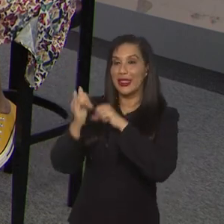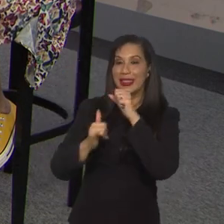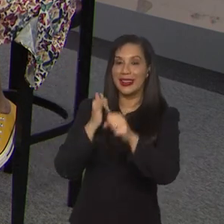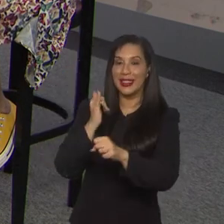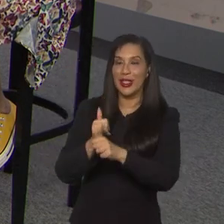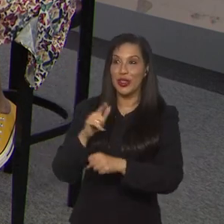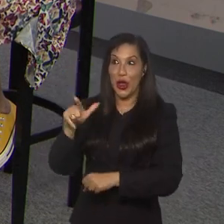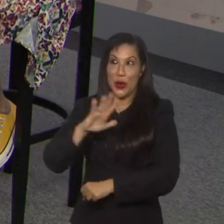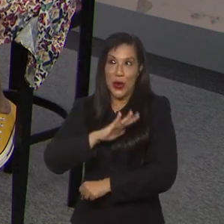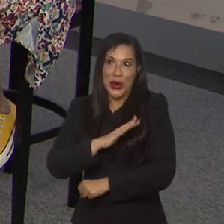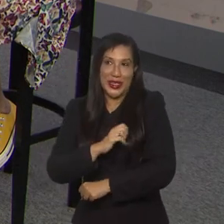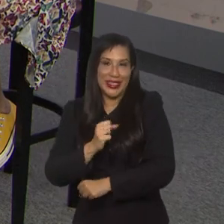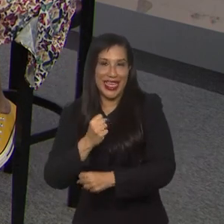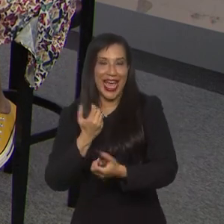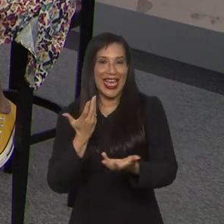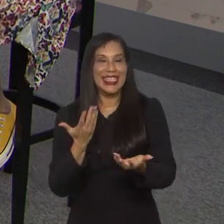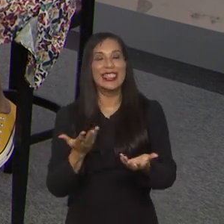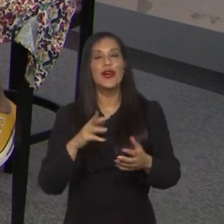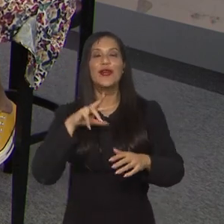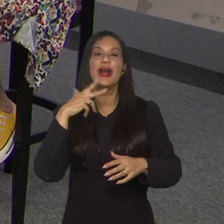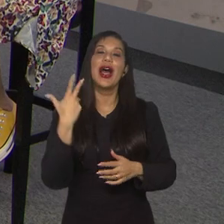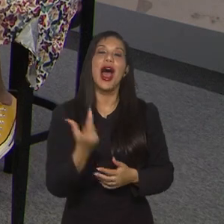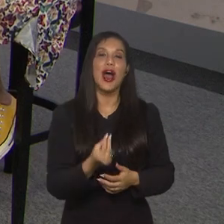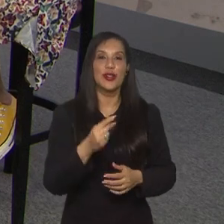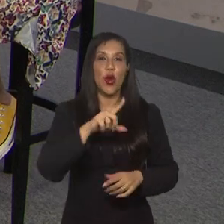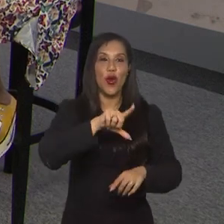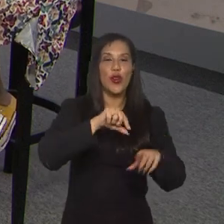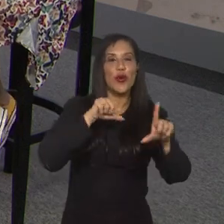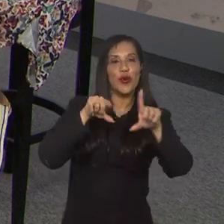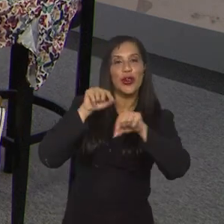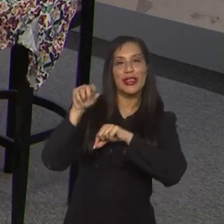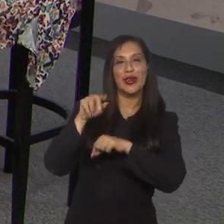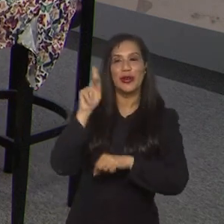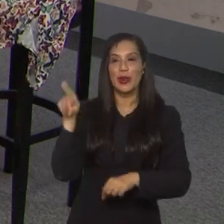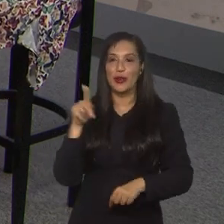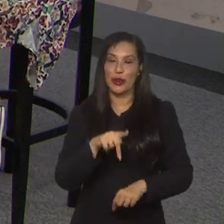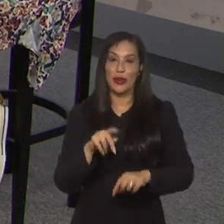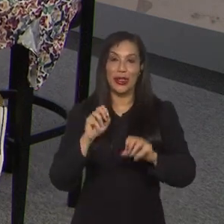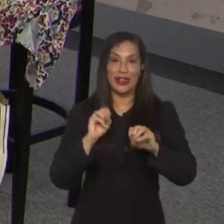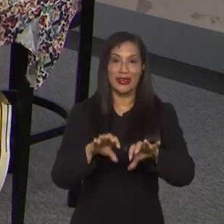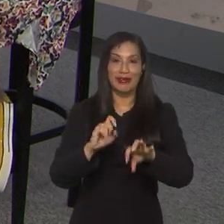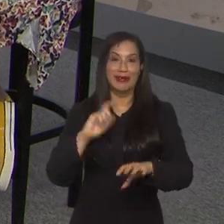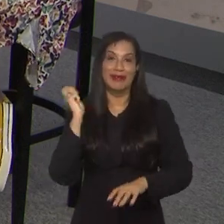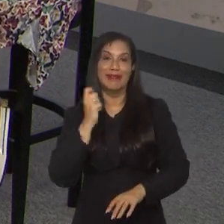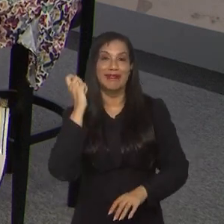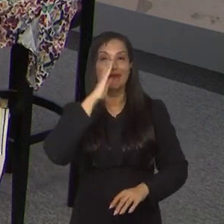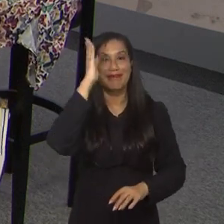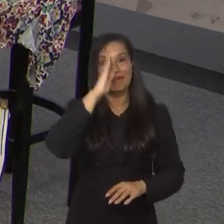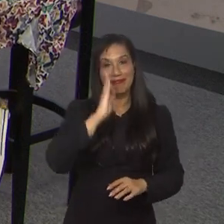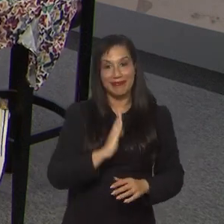corintiana Tati Vidal. Tati, o que você achou dessa convocação? Como que a gente chega, né?